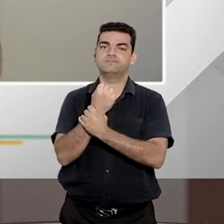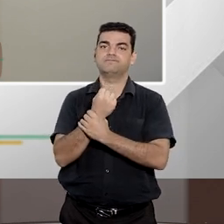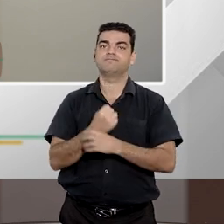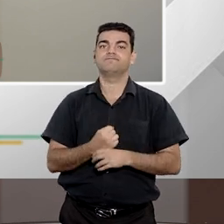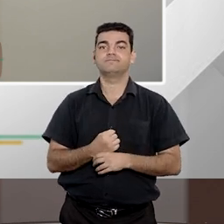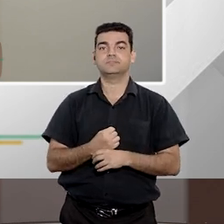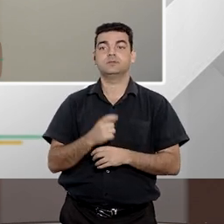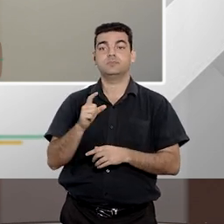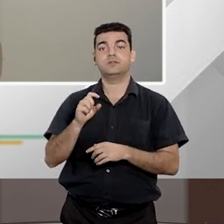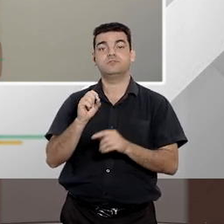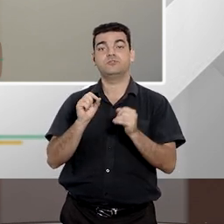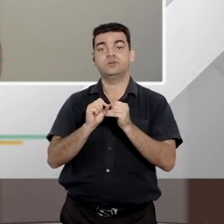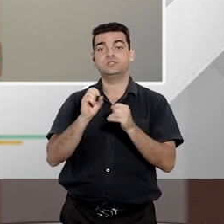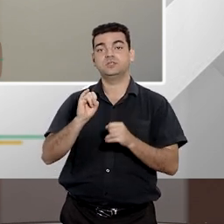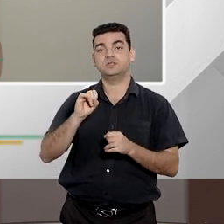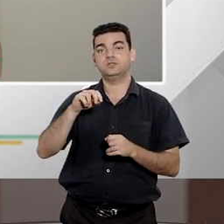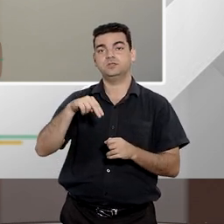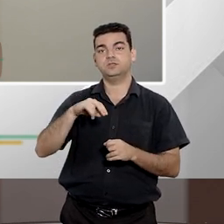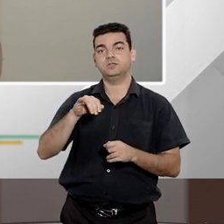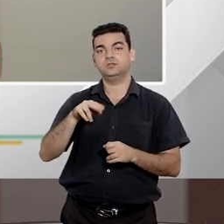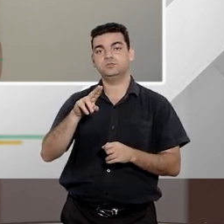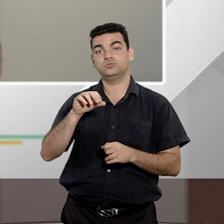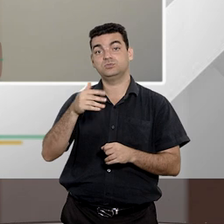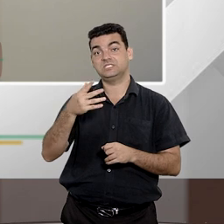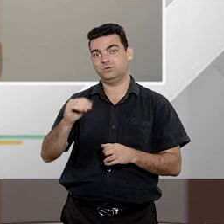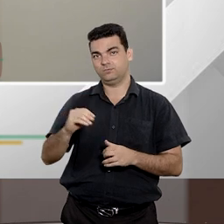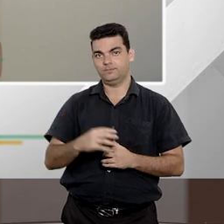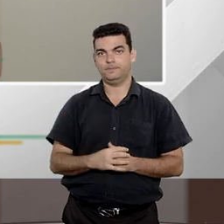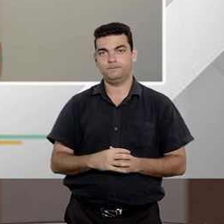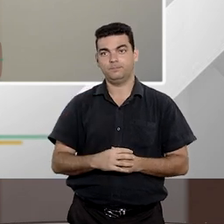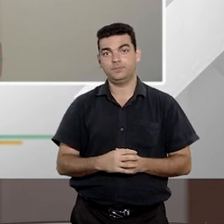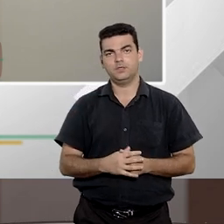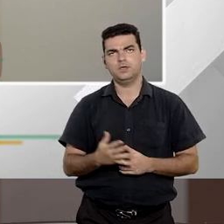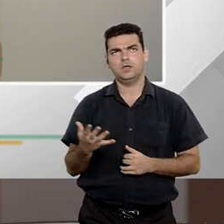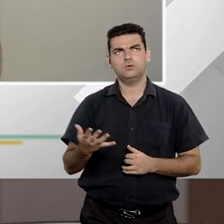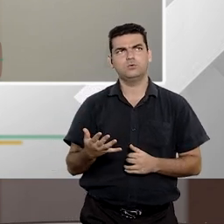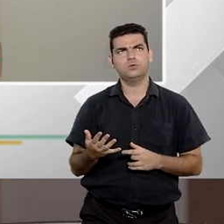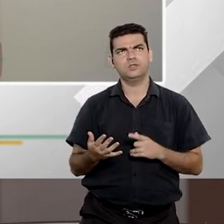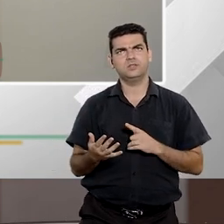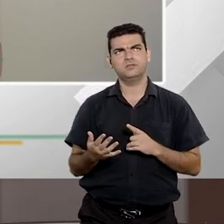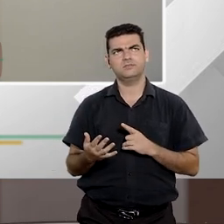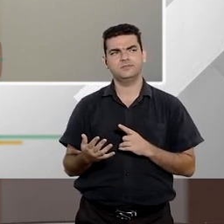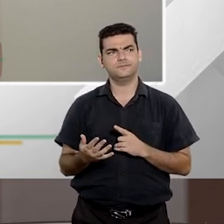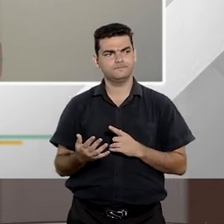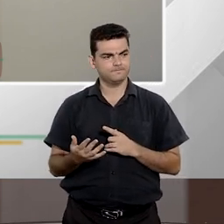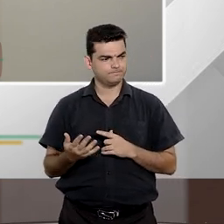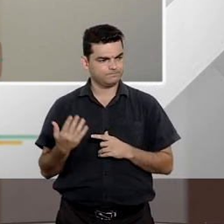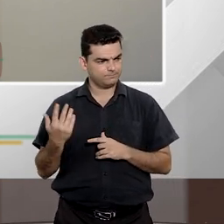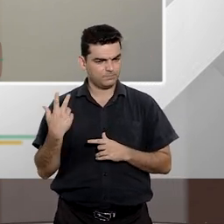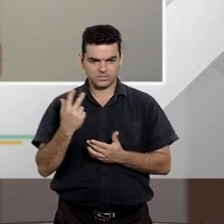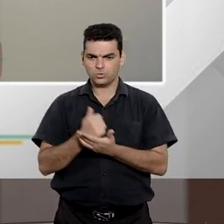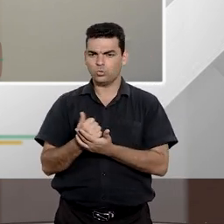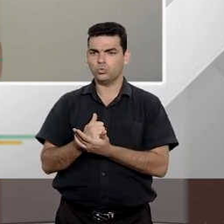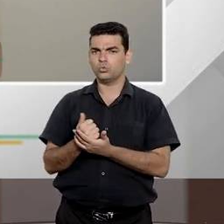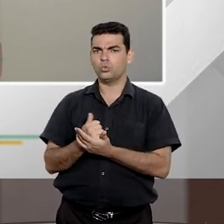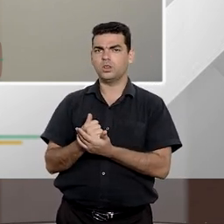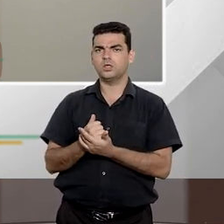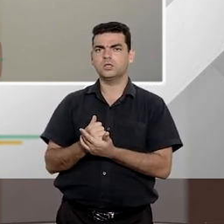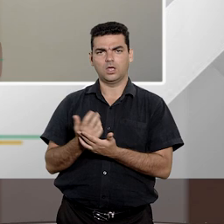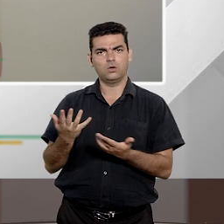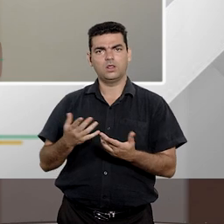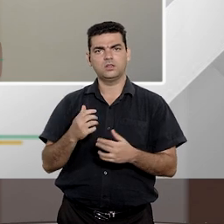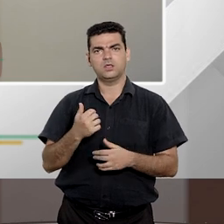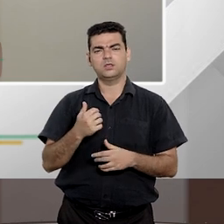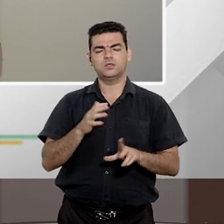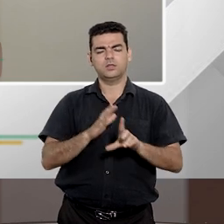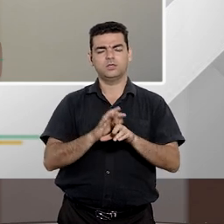o manejo do mandado de injunção recentemente nós tivemos a regulamentação do mandado de injunção pela